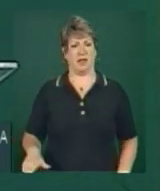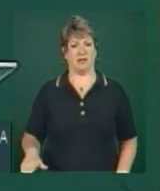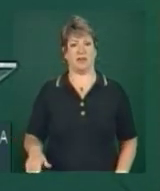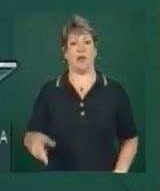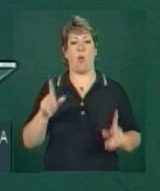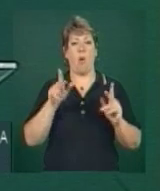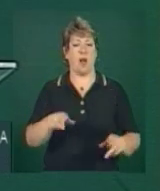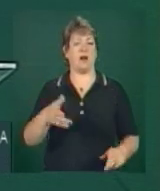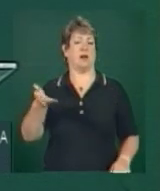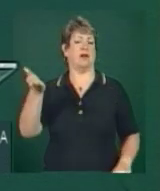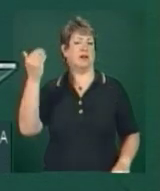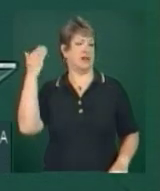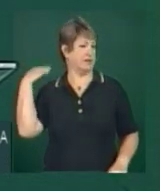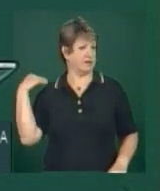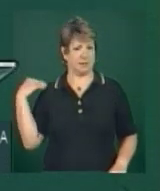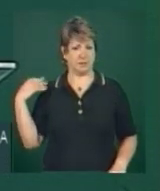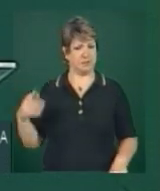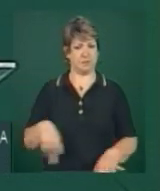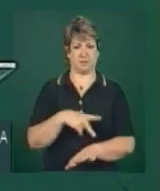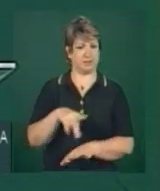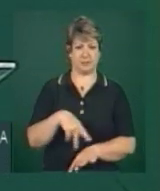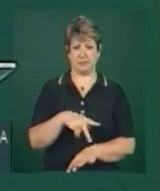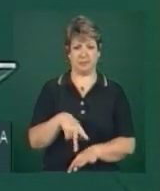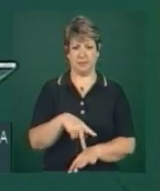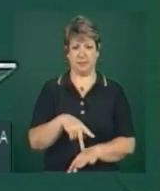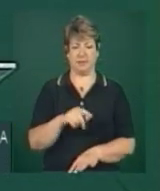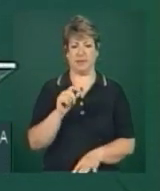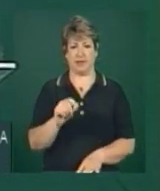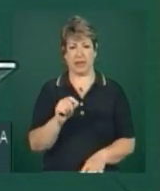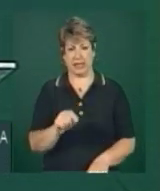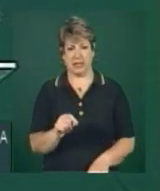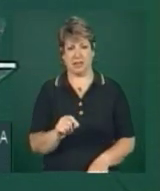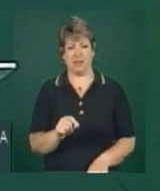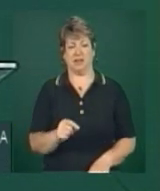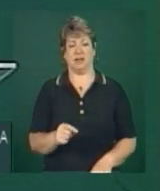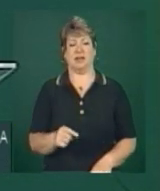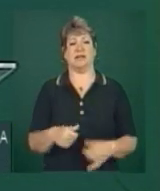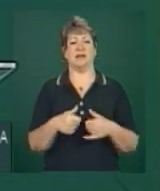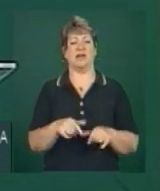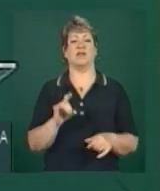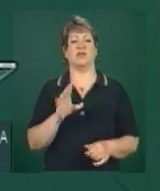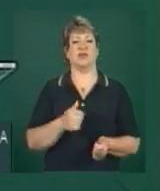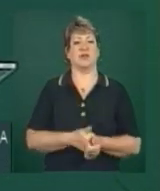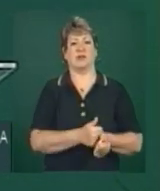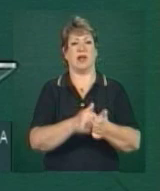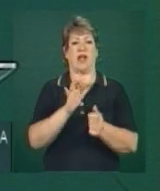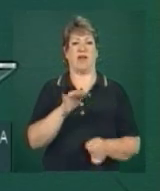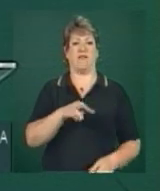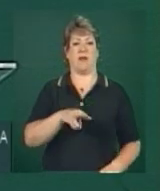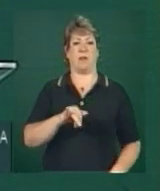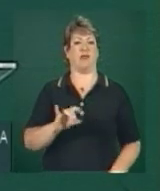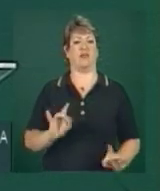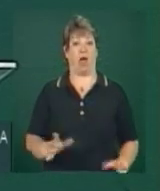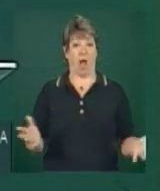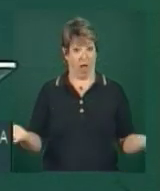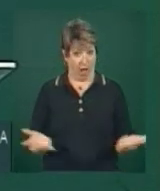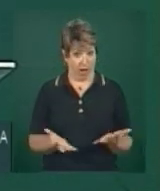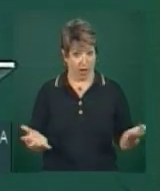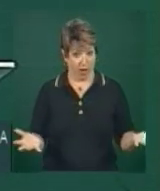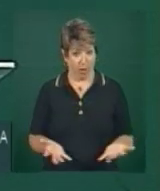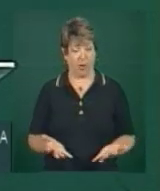país que no passado ia e corria atrás do fundo monetário. Hoje,